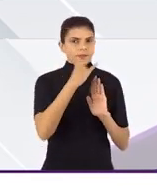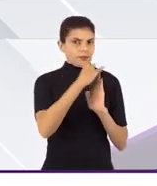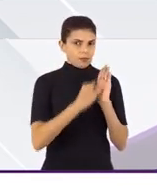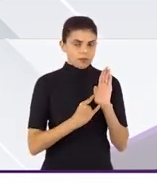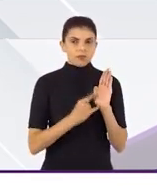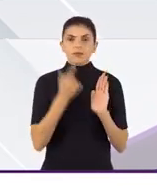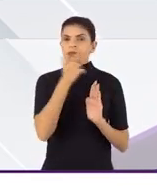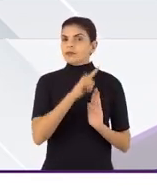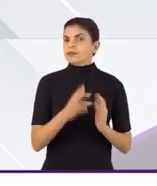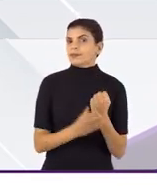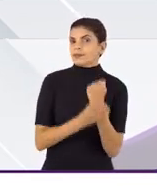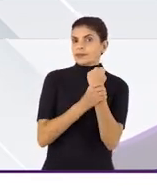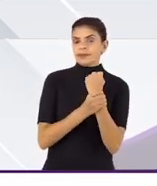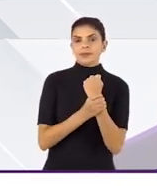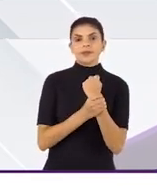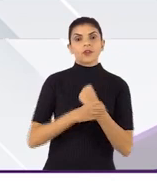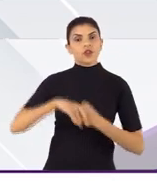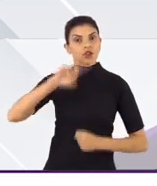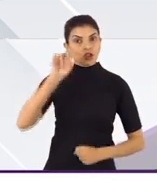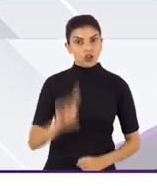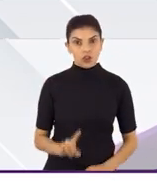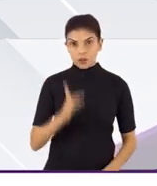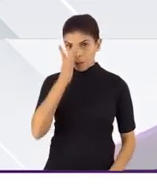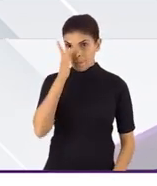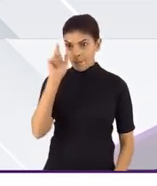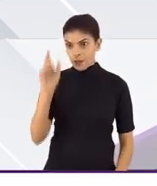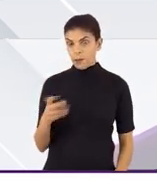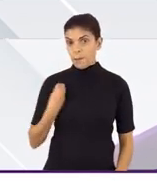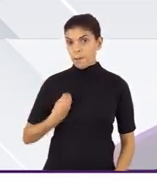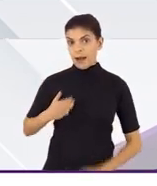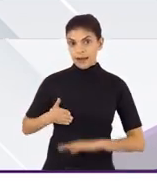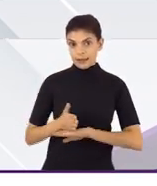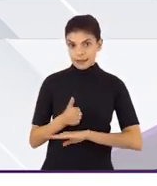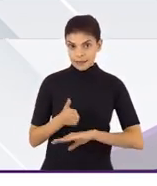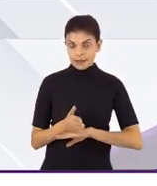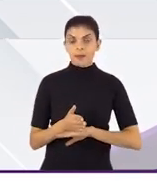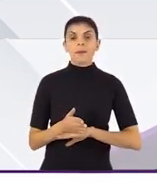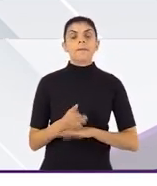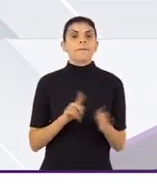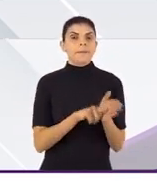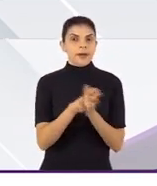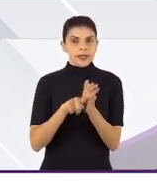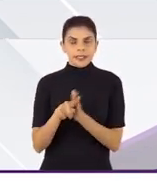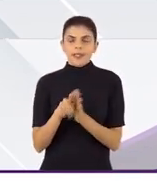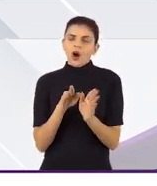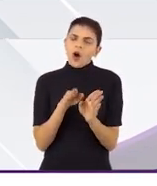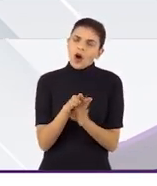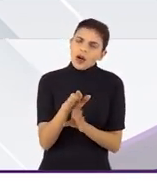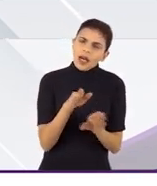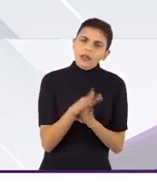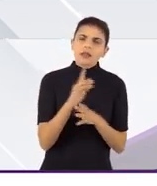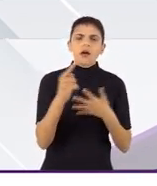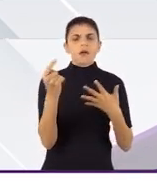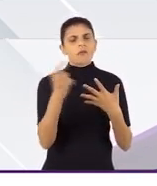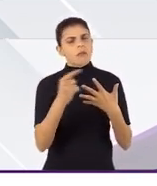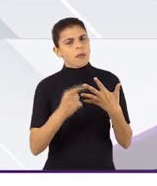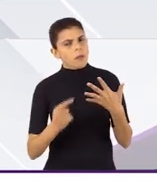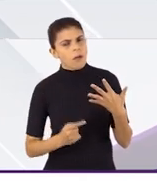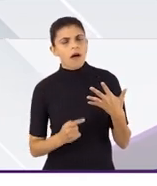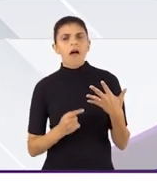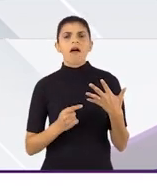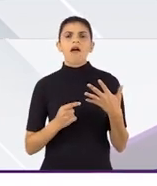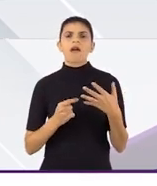importância de garantir os direitos dos participantes de pesquisa e de trazer as orientações